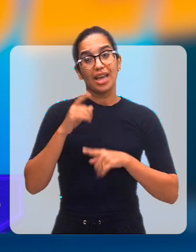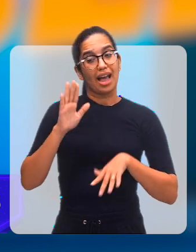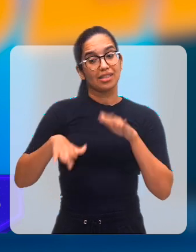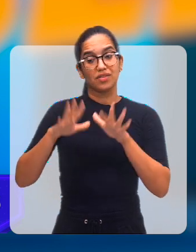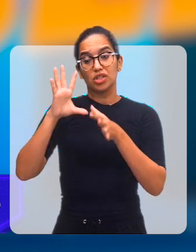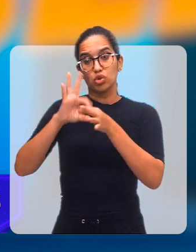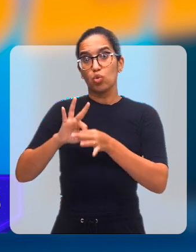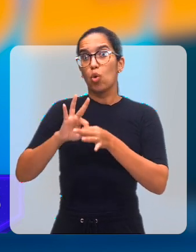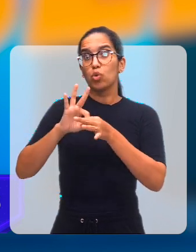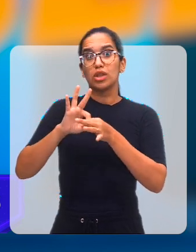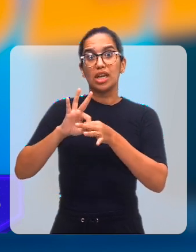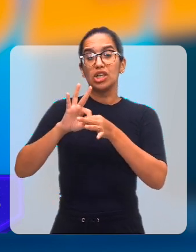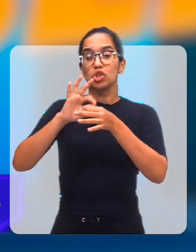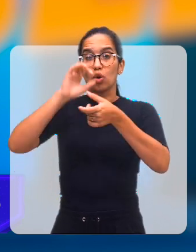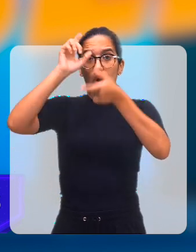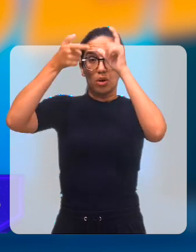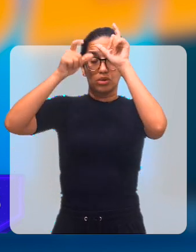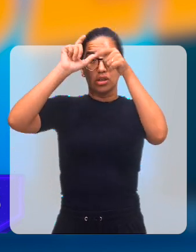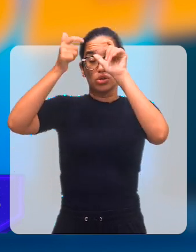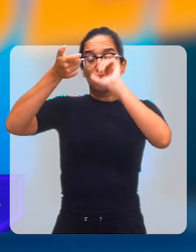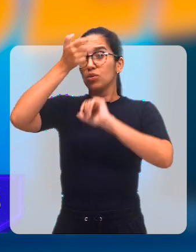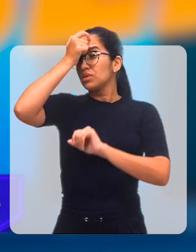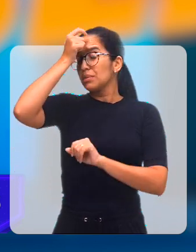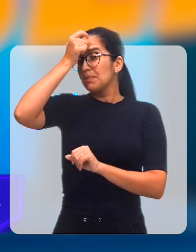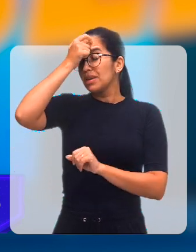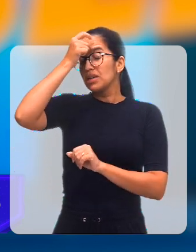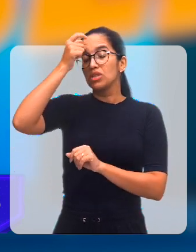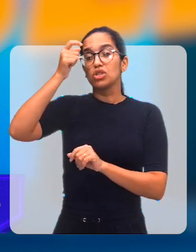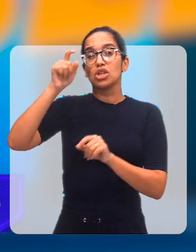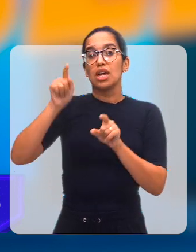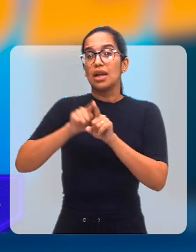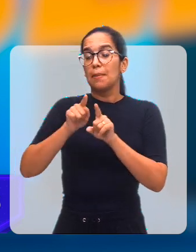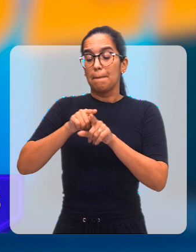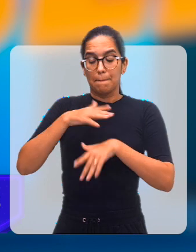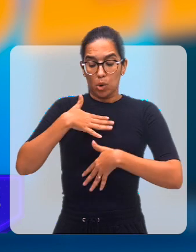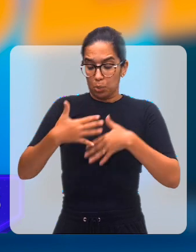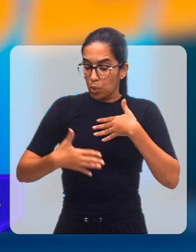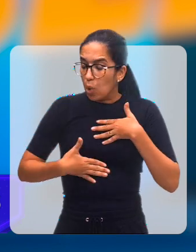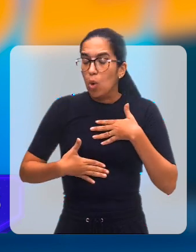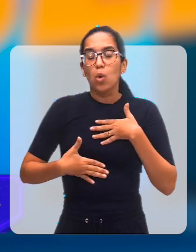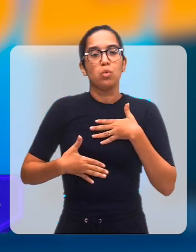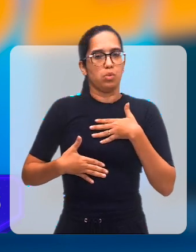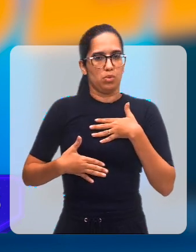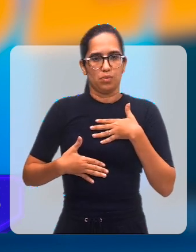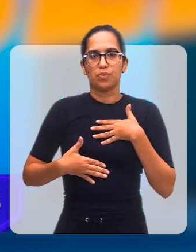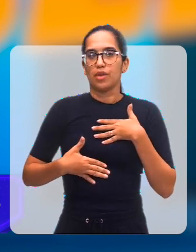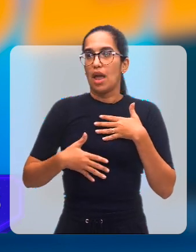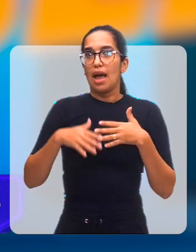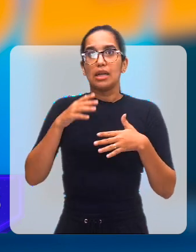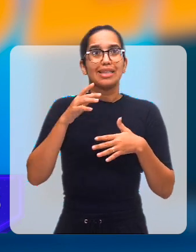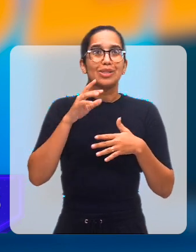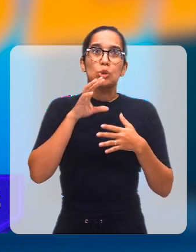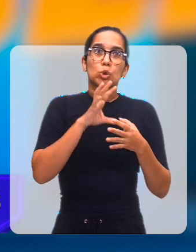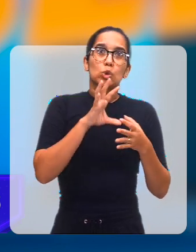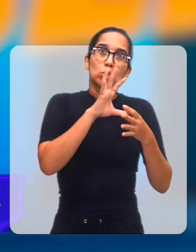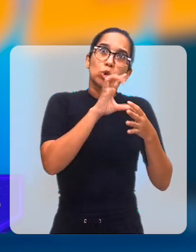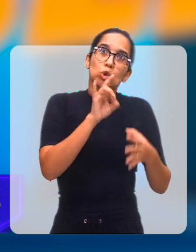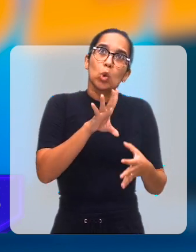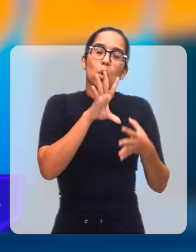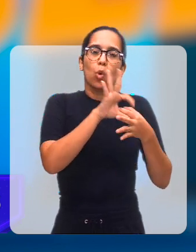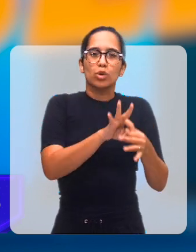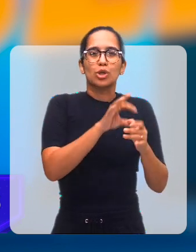cognitiva e também biológica. Não é um problema só social, só